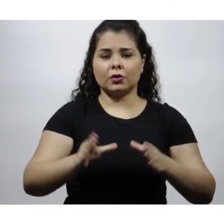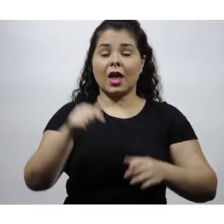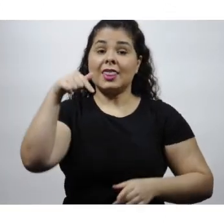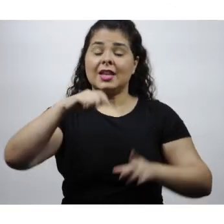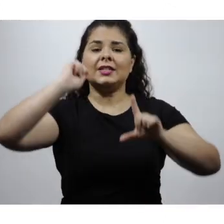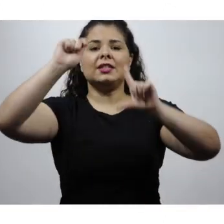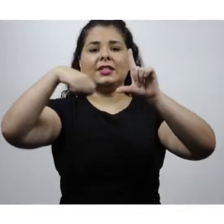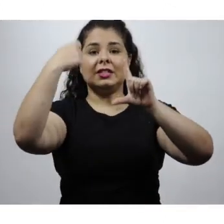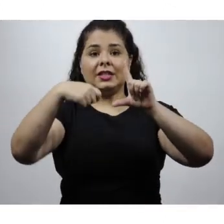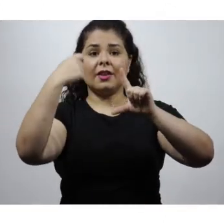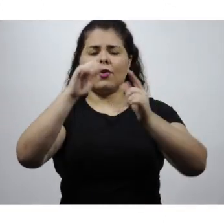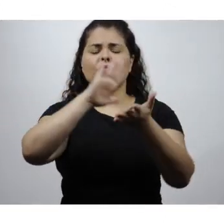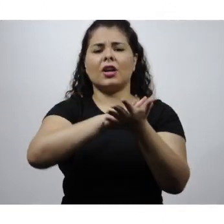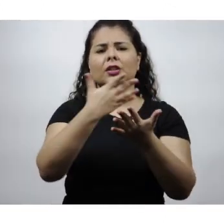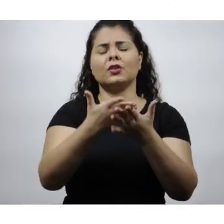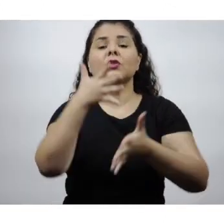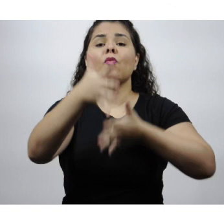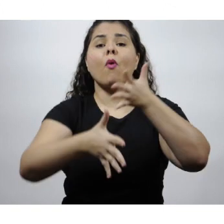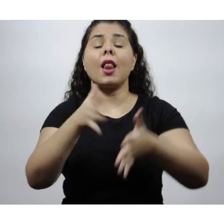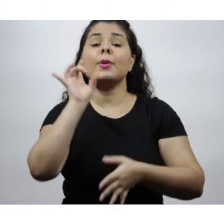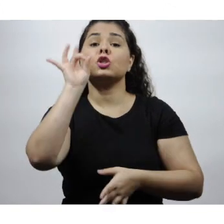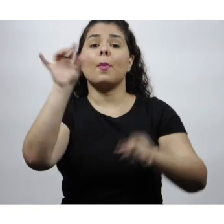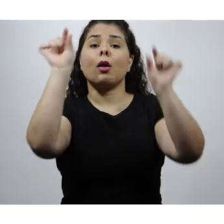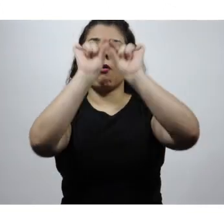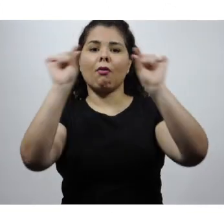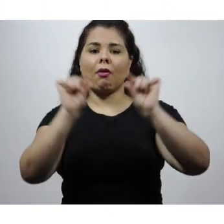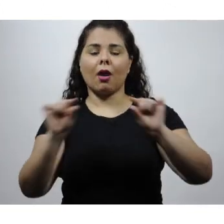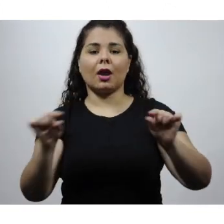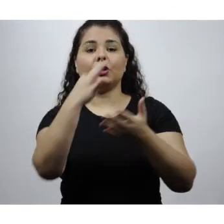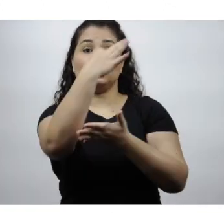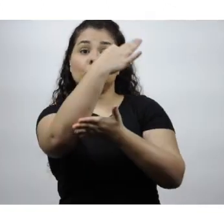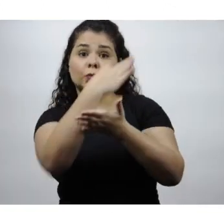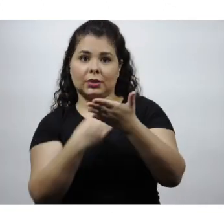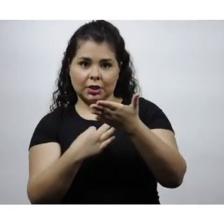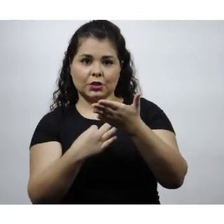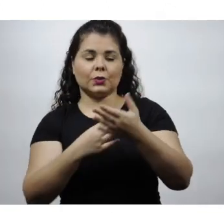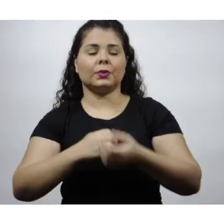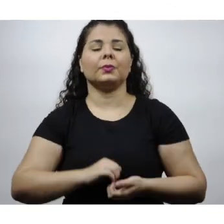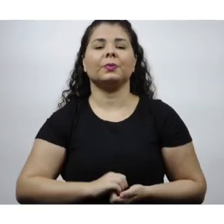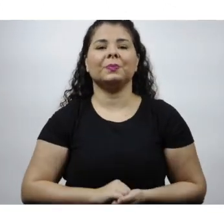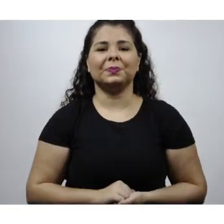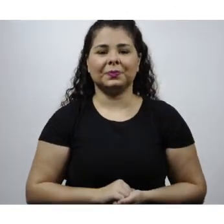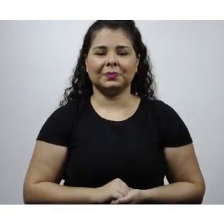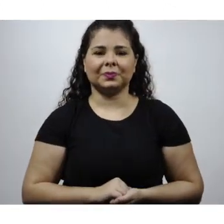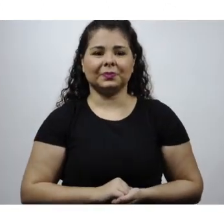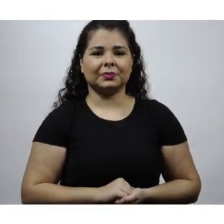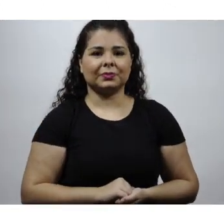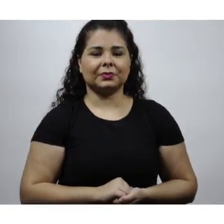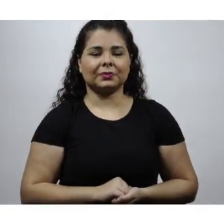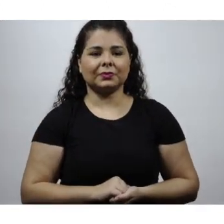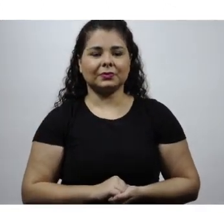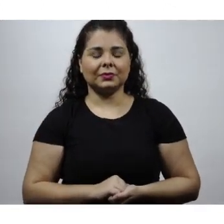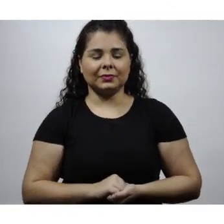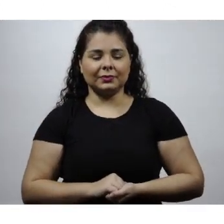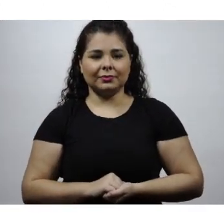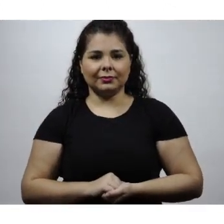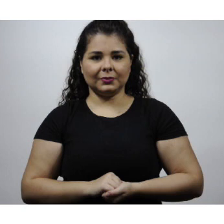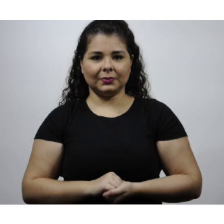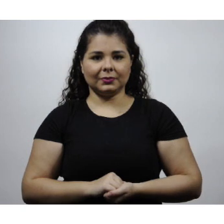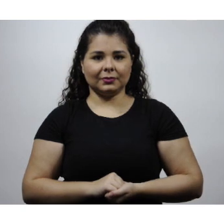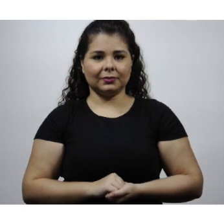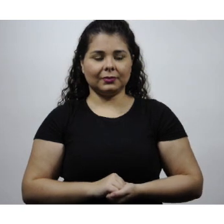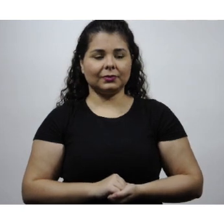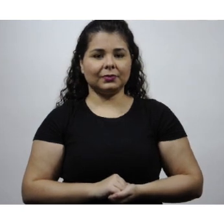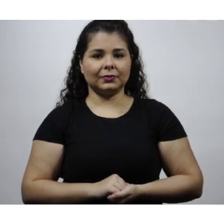de três pessoas. Um rapaz jovem, uma senhora idosa e um senhor idoso. Todos usando máscara de proteção. Aviso. Esse vídeo possui ilustrações